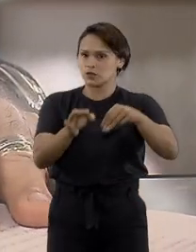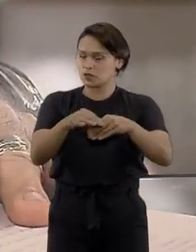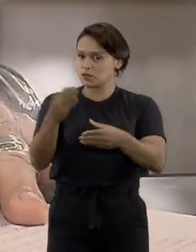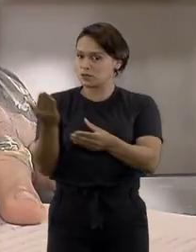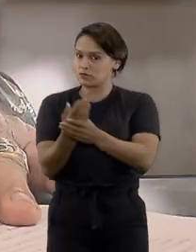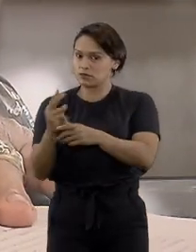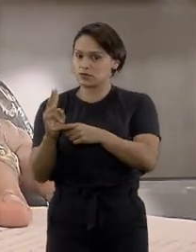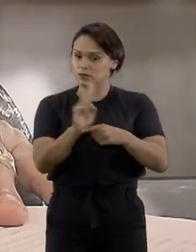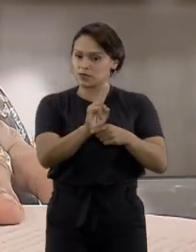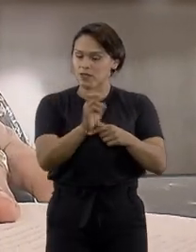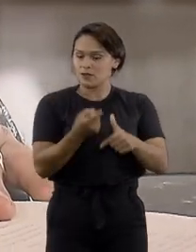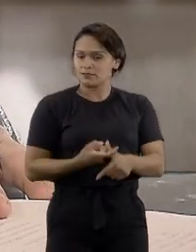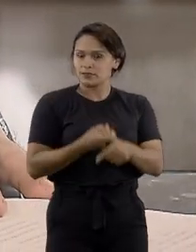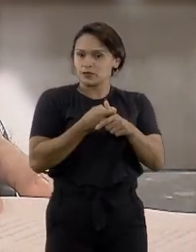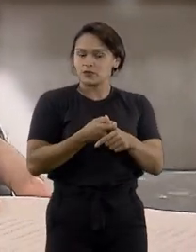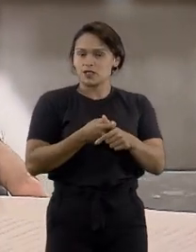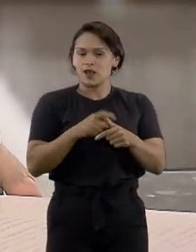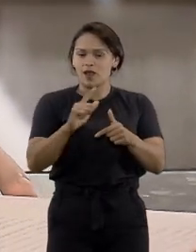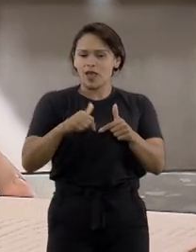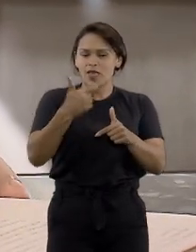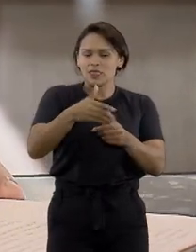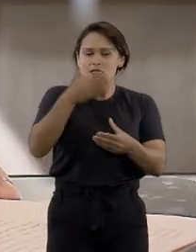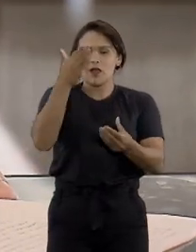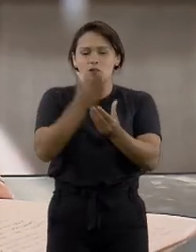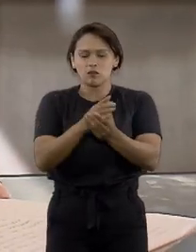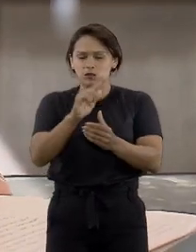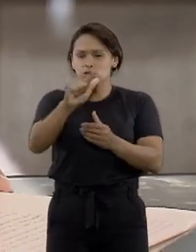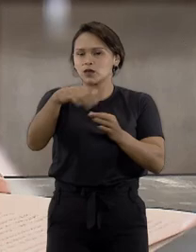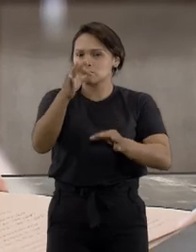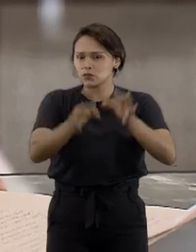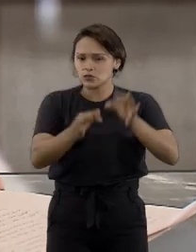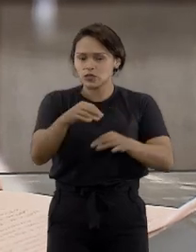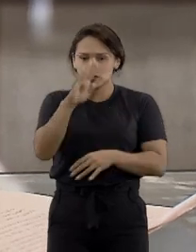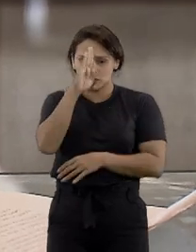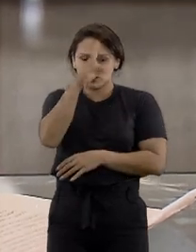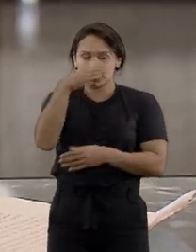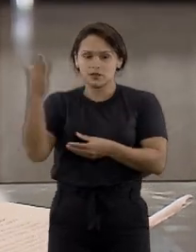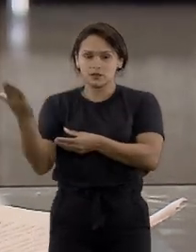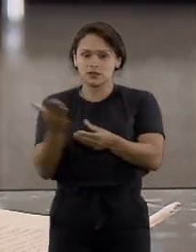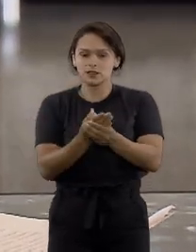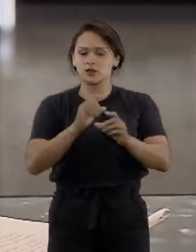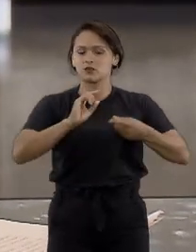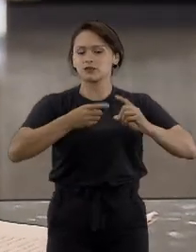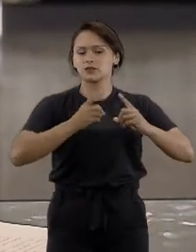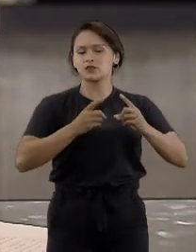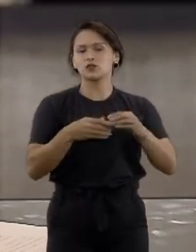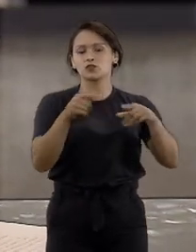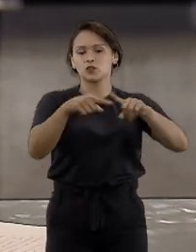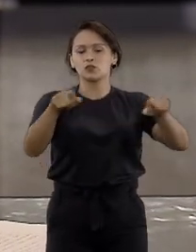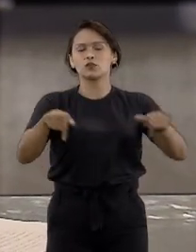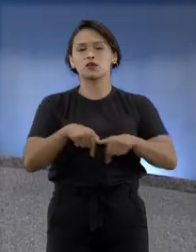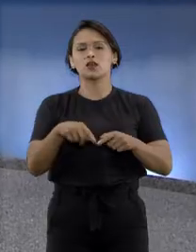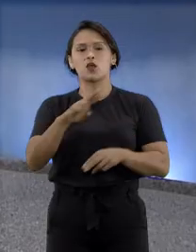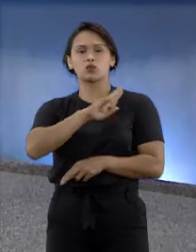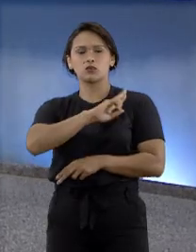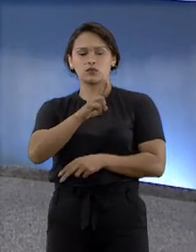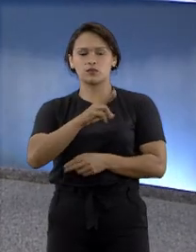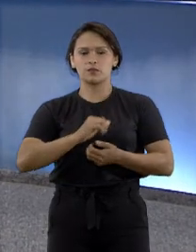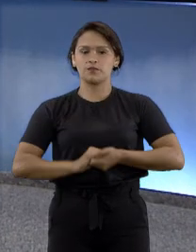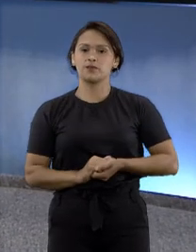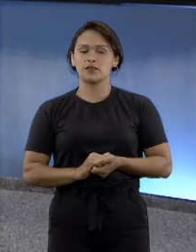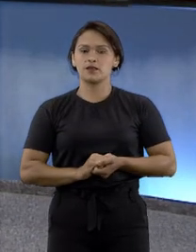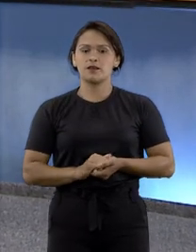16ª vara fica suspensa até o trânsito em julgado da decisão de mérito na ação que discute a propriedade das terras. A